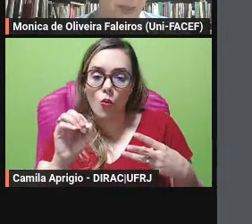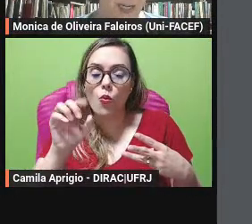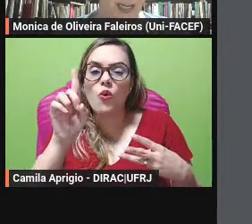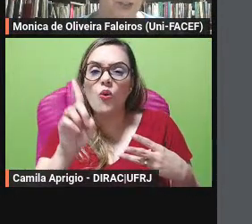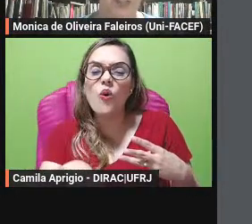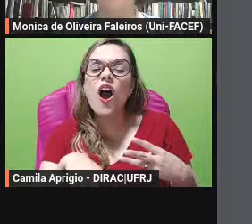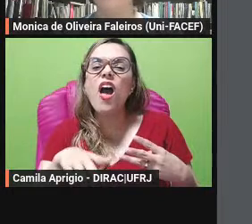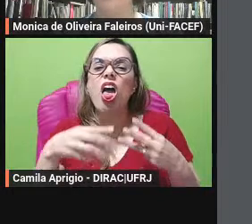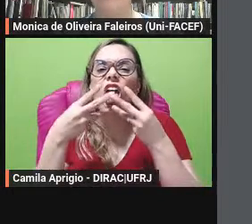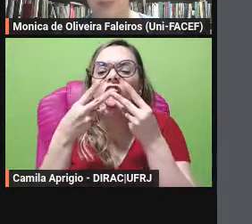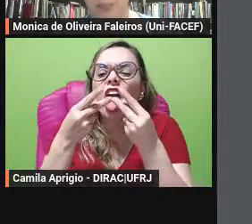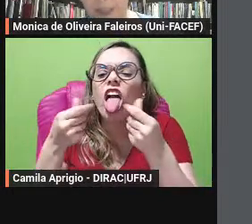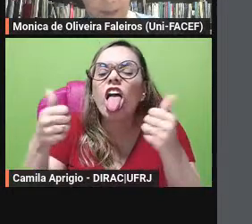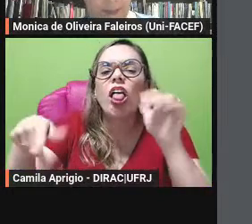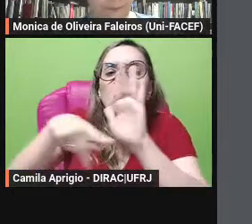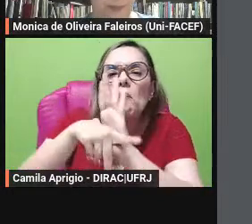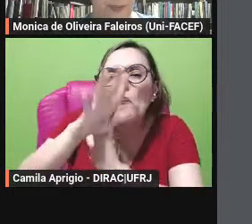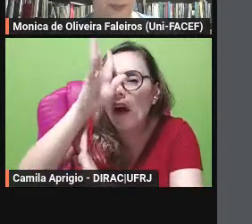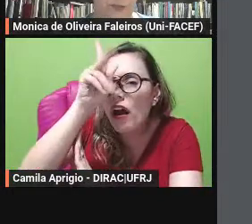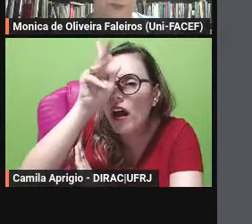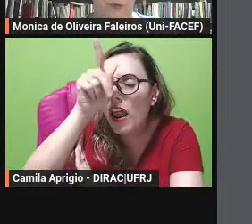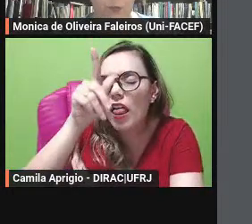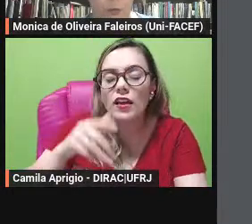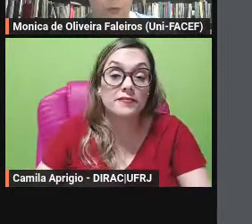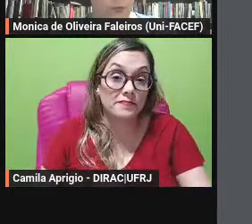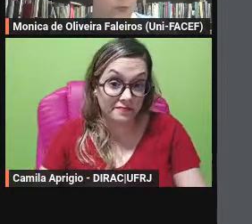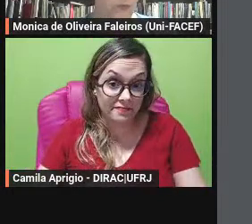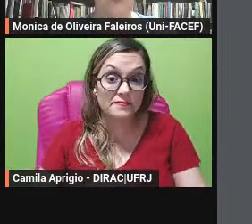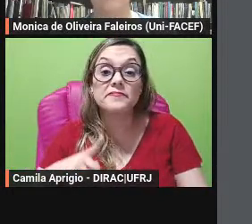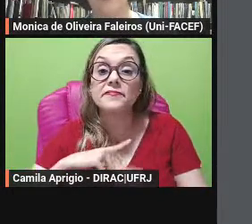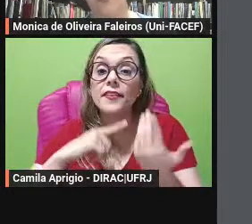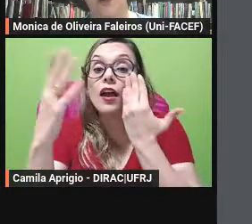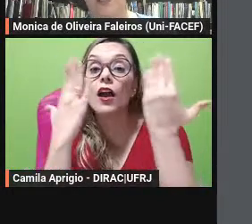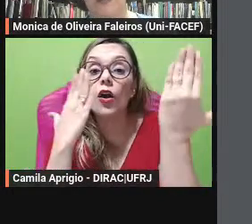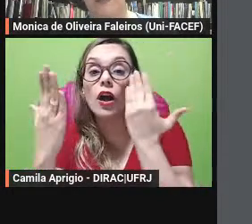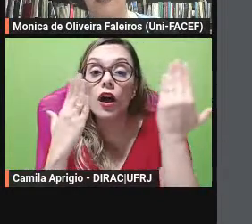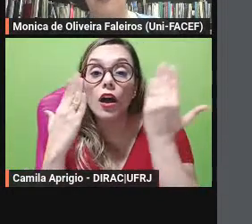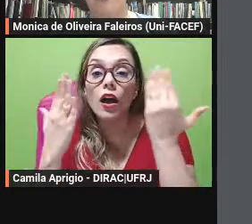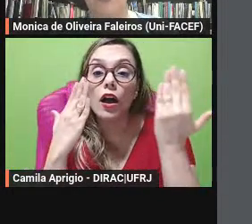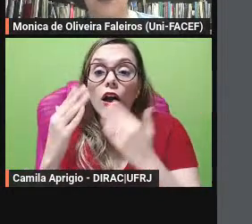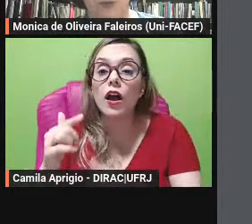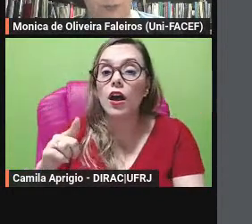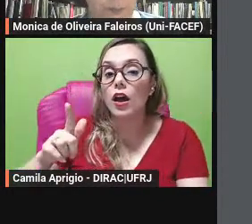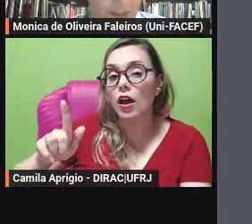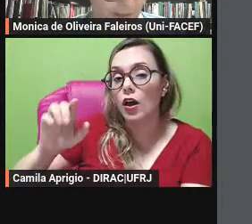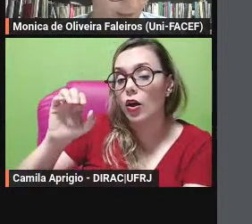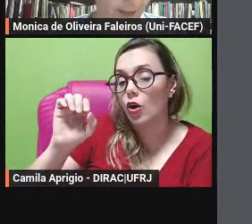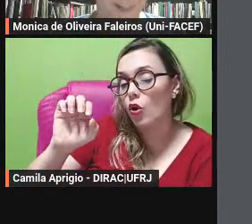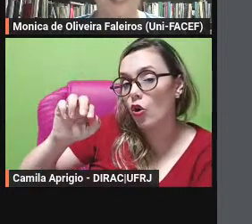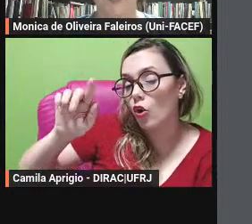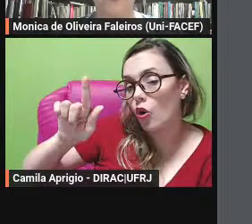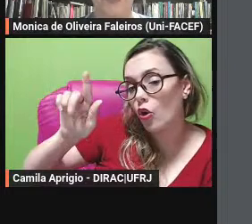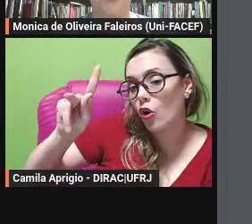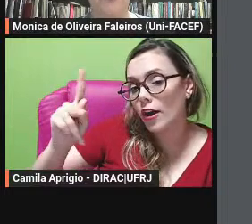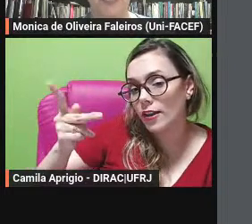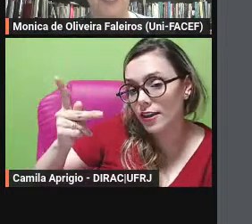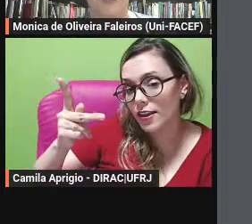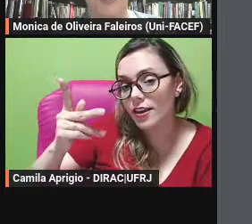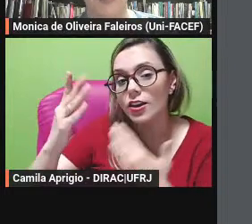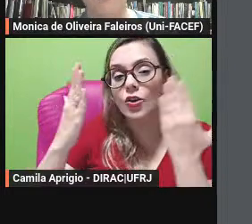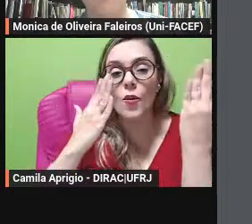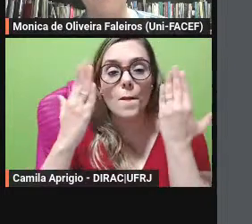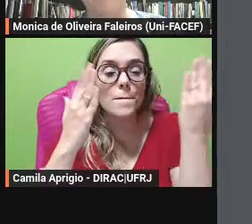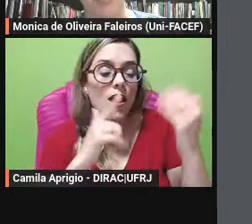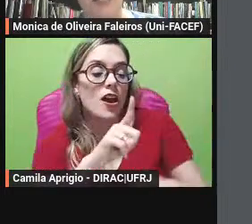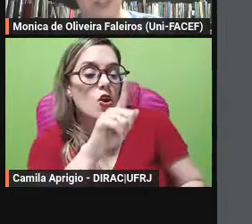tudo a homenagem pela paronímia de Van Gogh com Van Gogh rico noma mita então vejam que